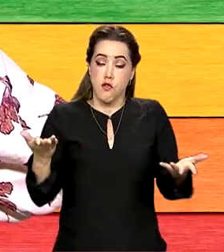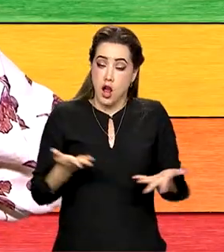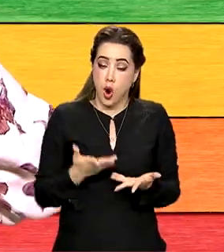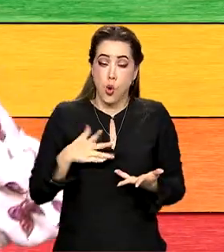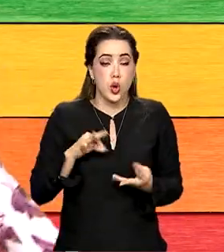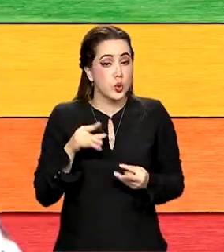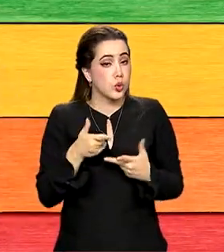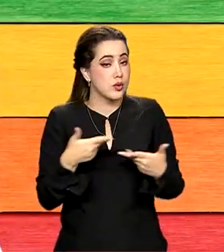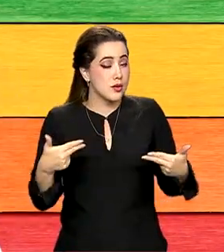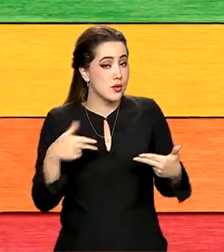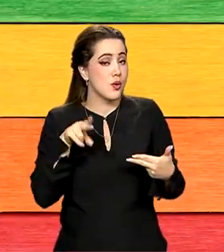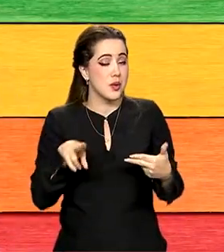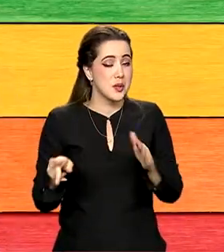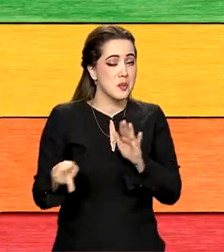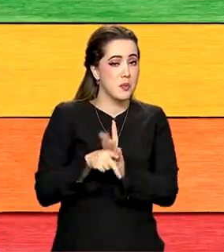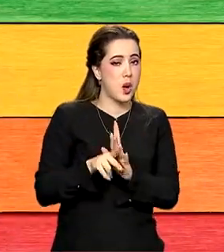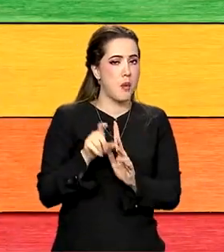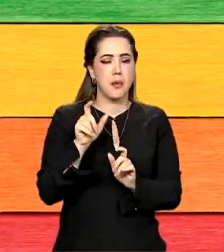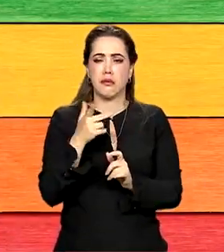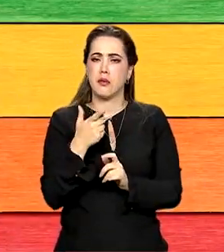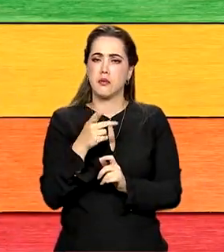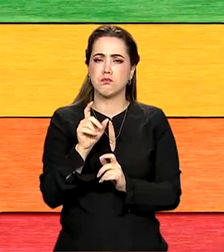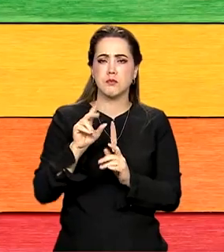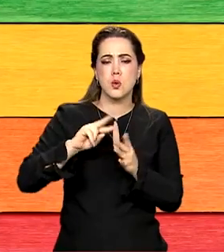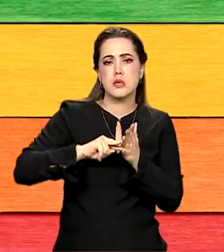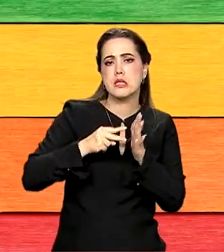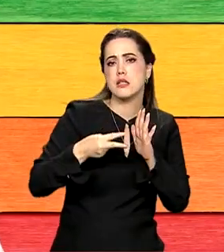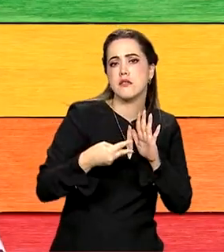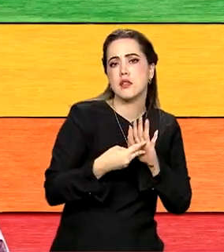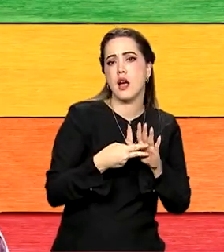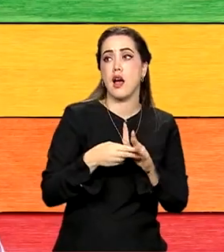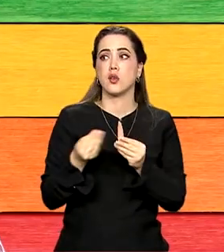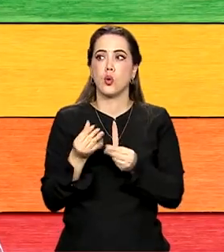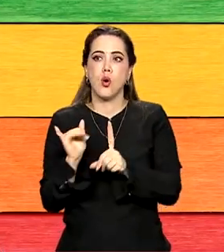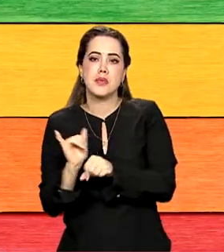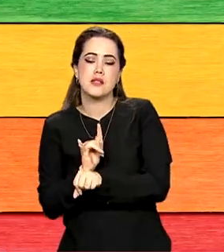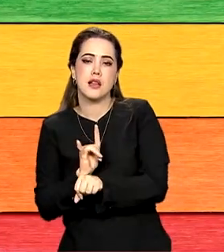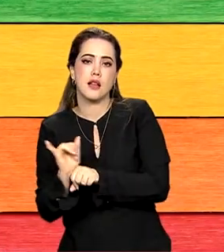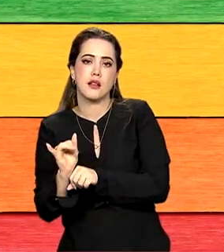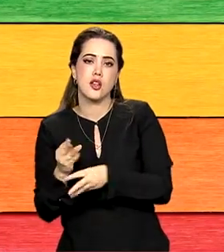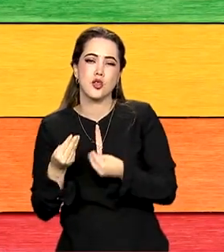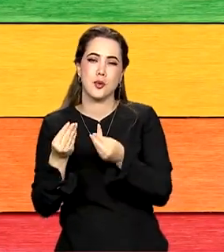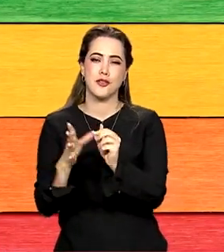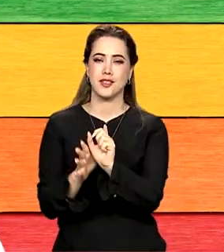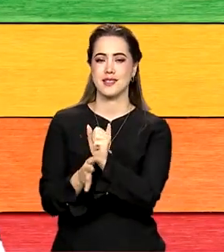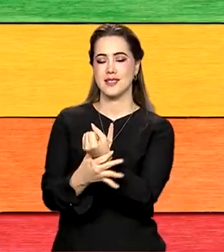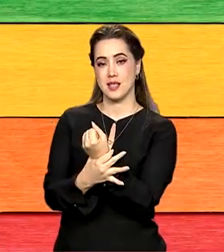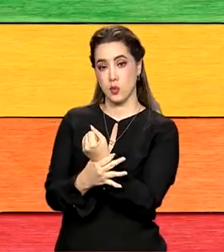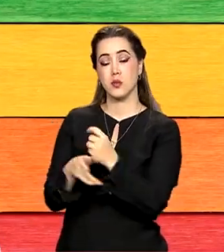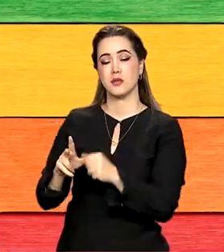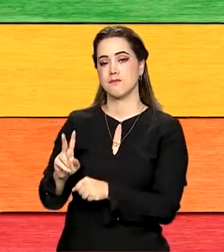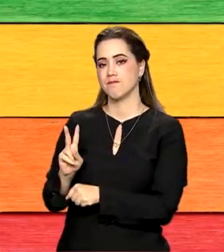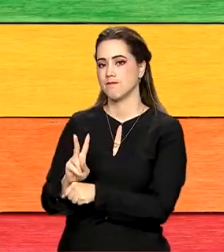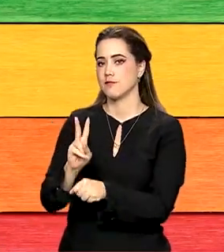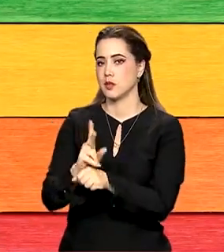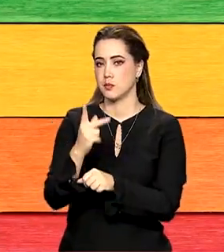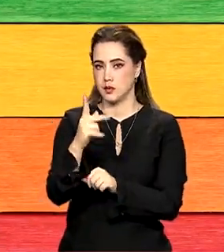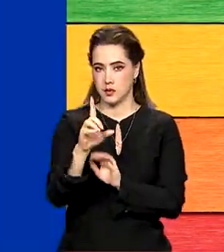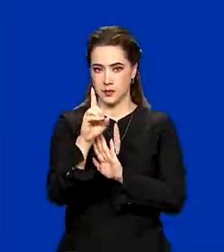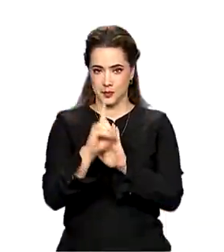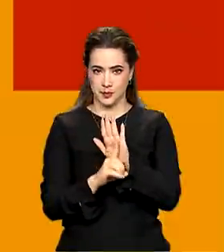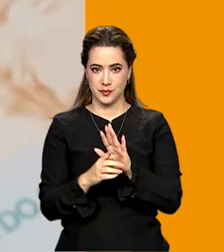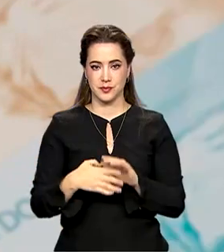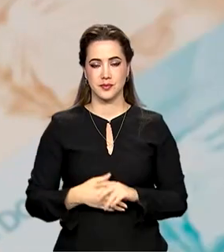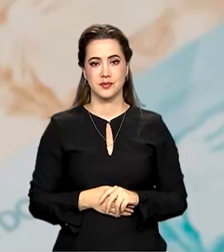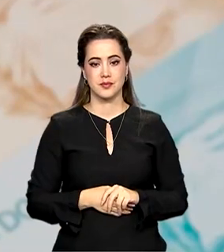por todas sobre os conceitos e várias estratégias para garantia, promoção e defesa dos seus direitos.